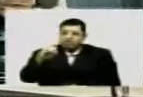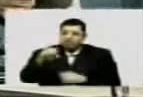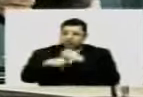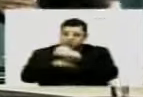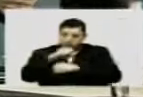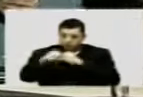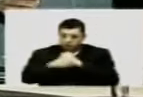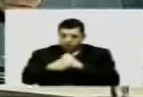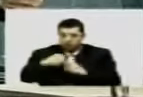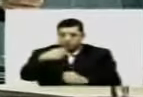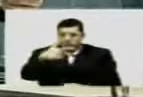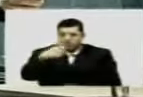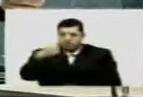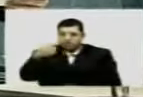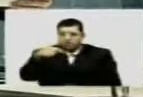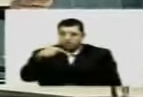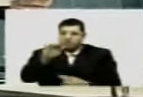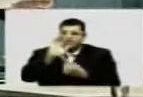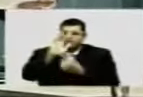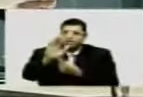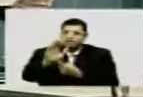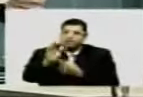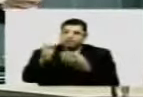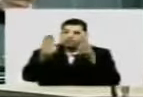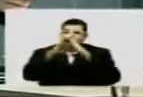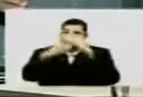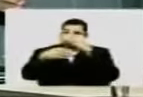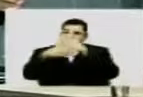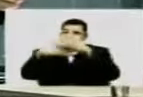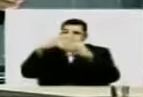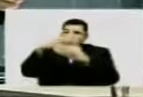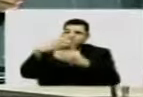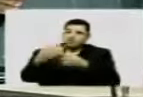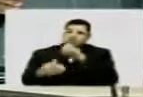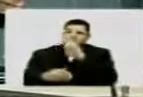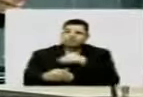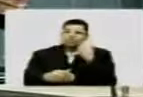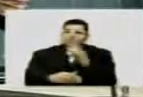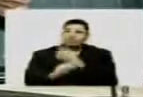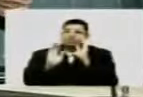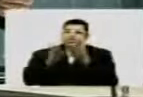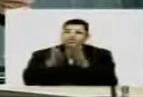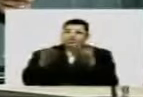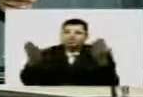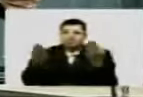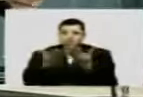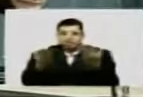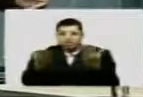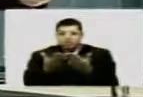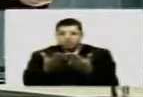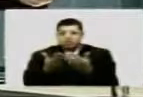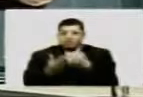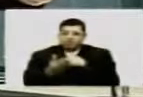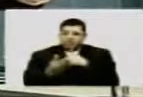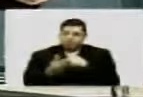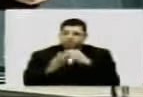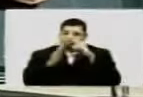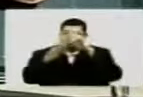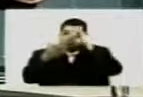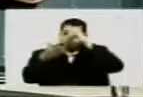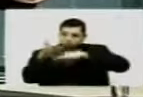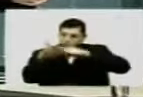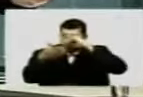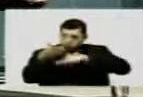com um prazo de 120 dias para a conclusão da obra. Nós estamos hoje, eu estou com um